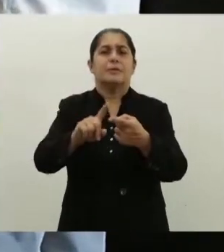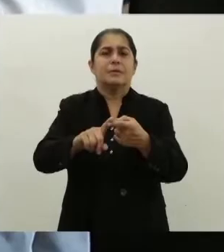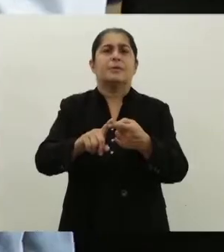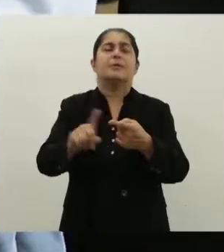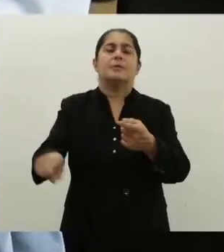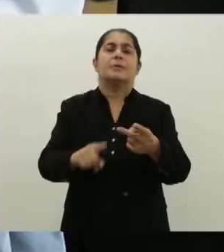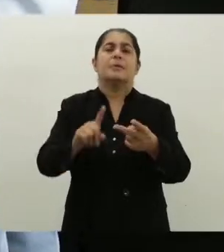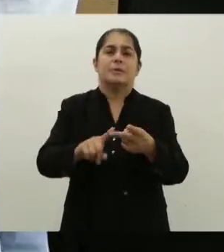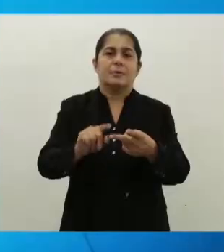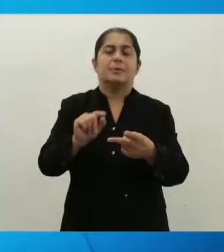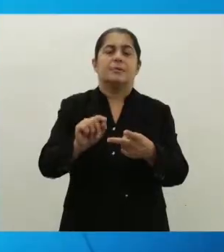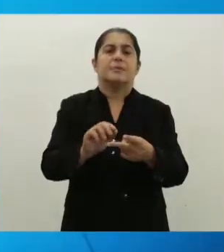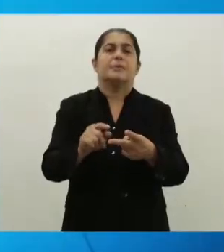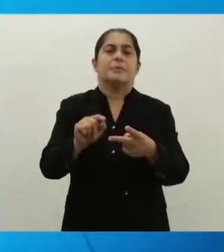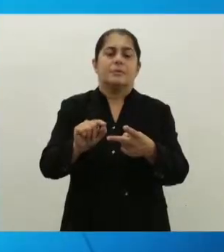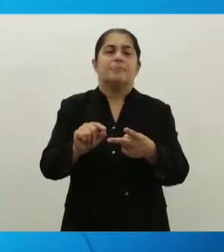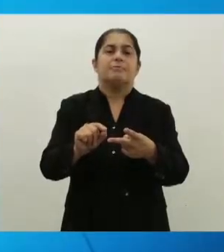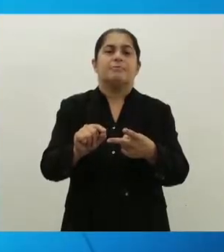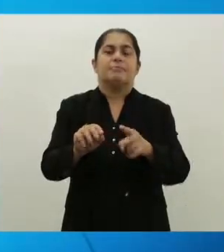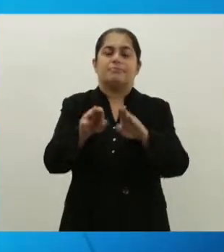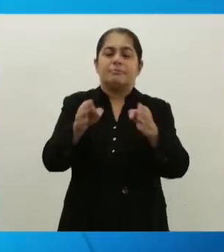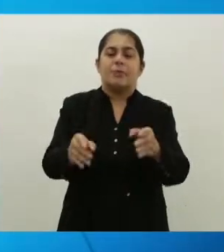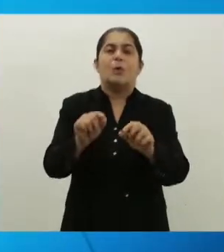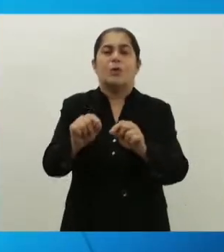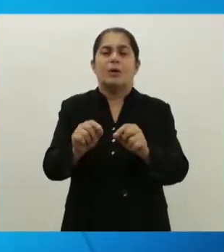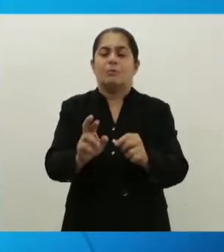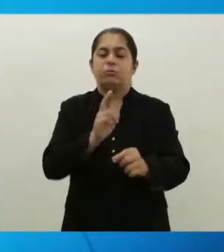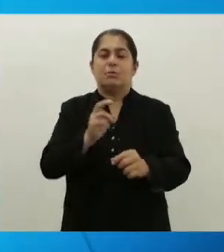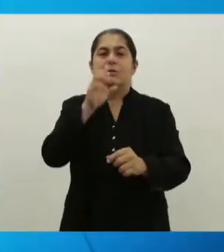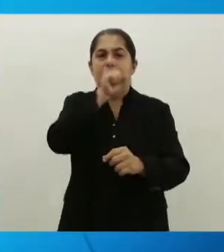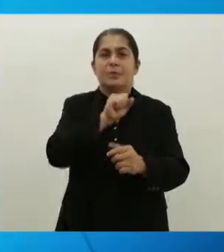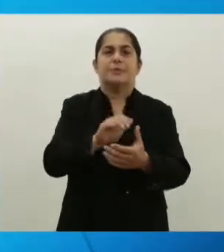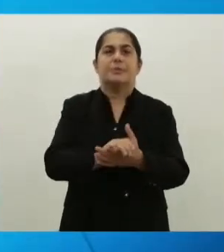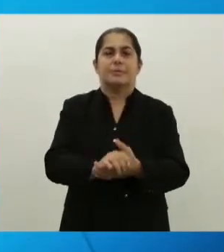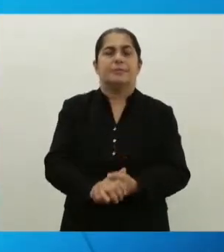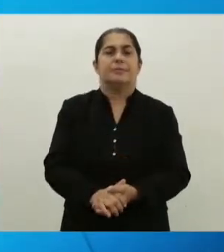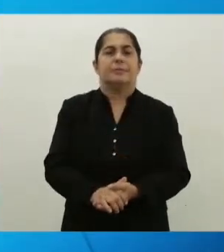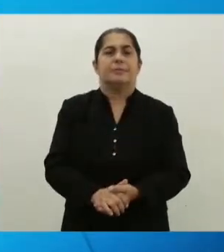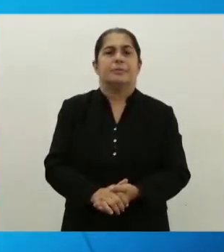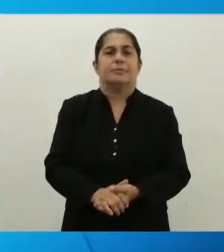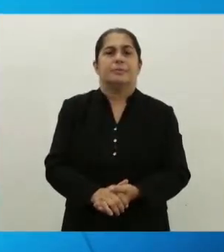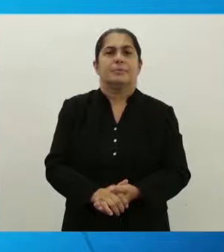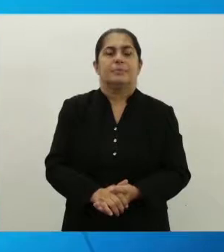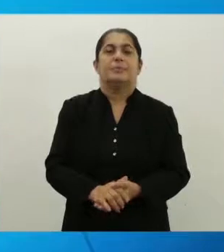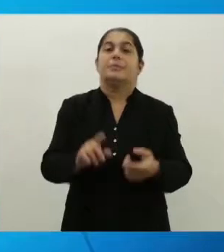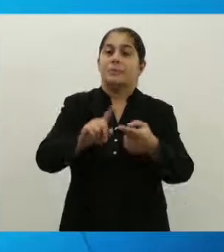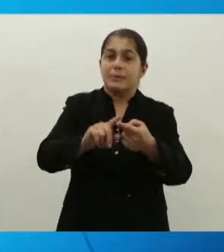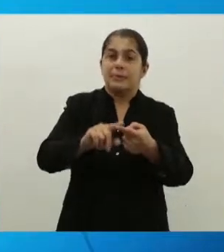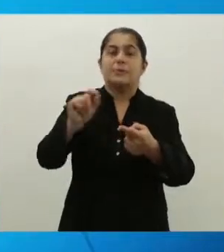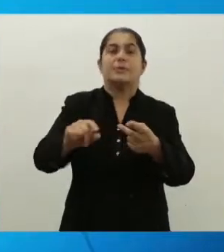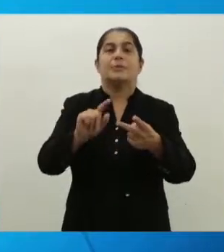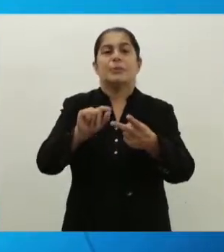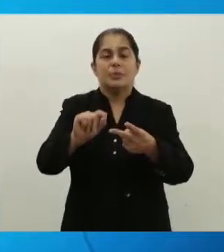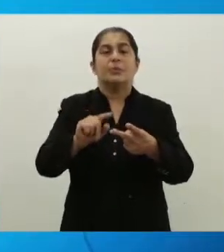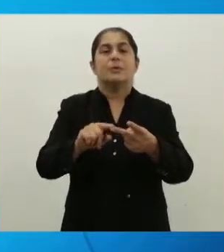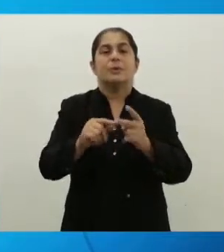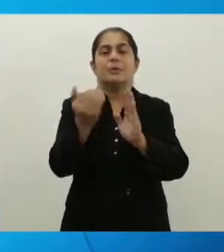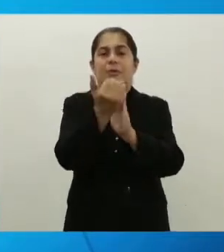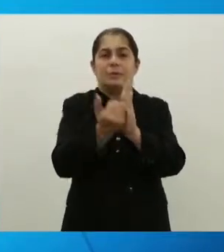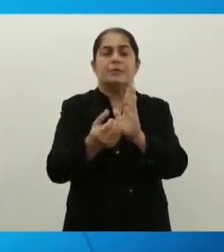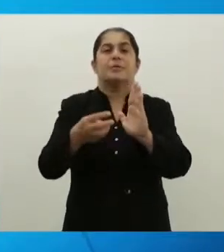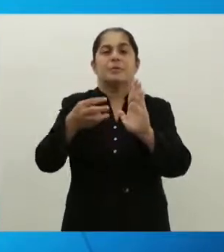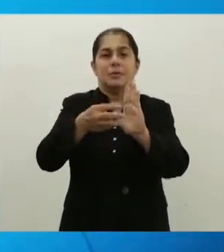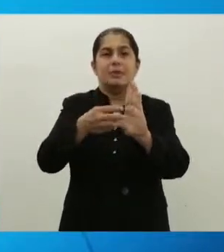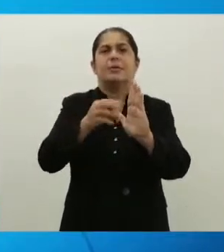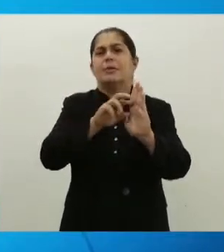promotores de justiça, Clístenes Holanda, que obteve 58 votos, João Geraldo Barbosa, que recebeu 42